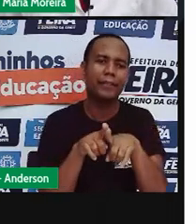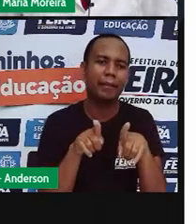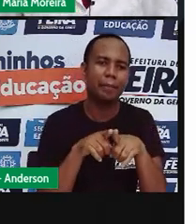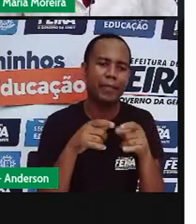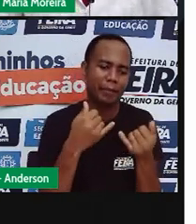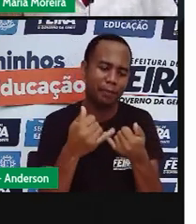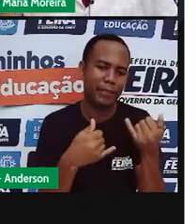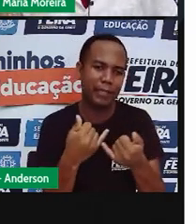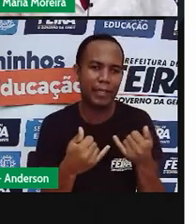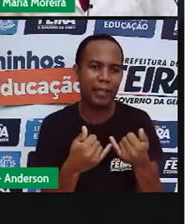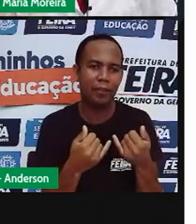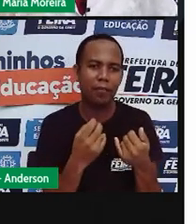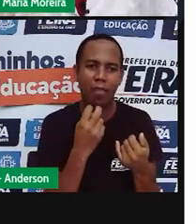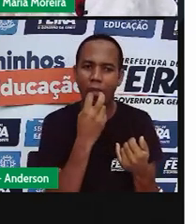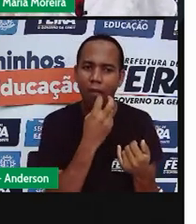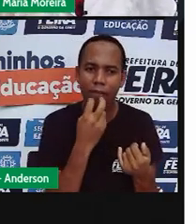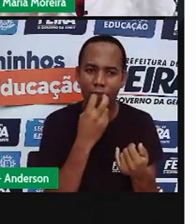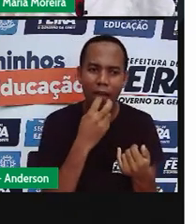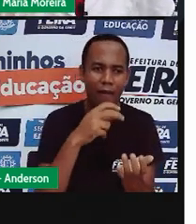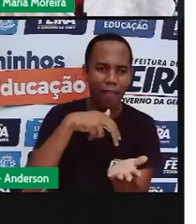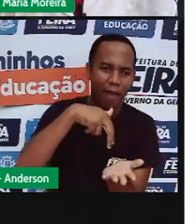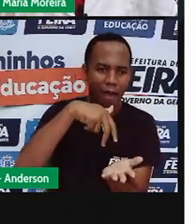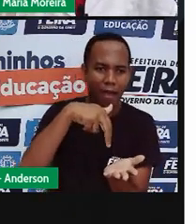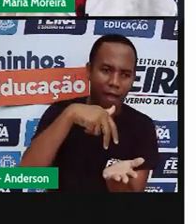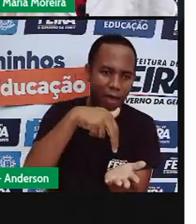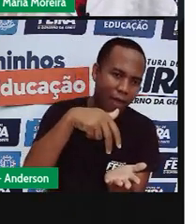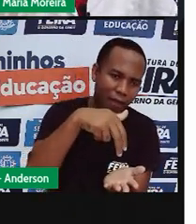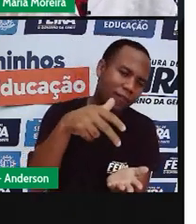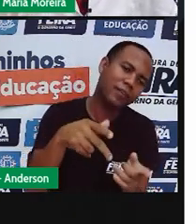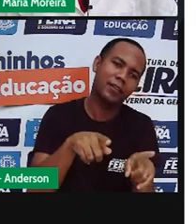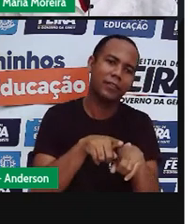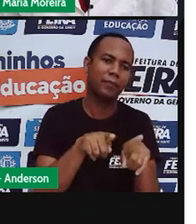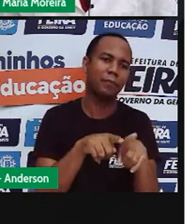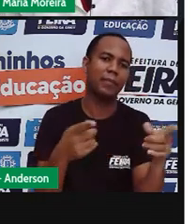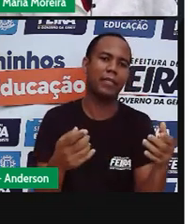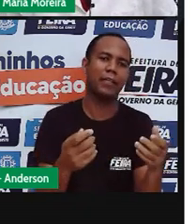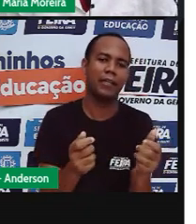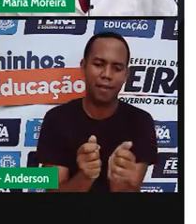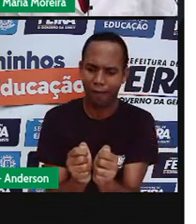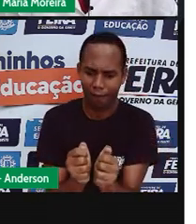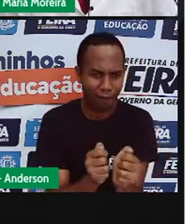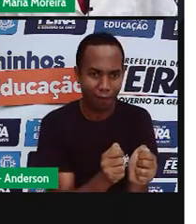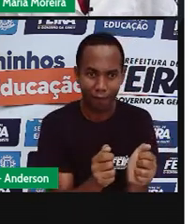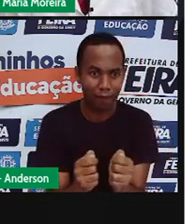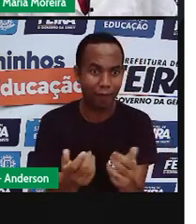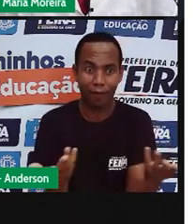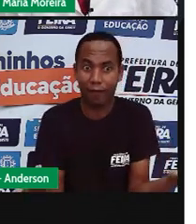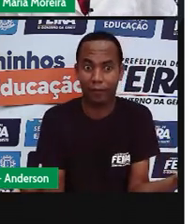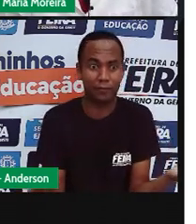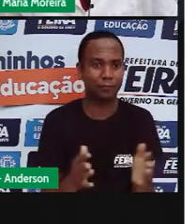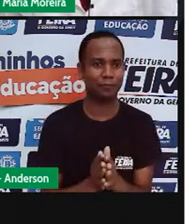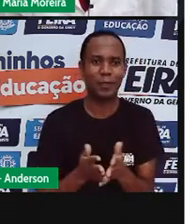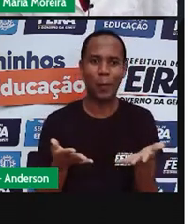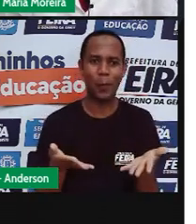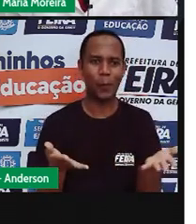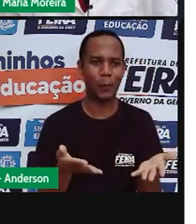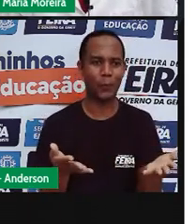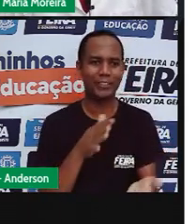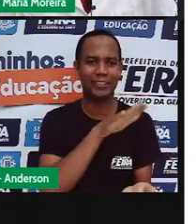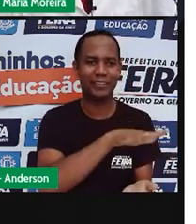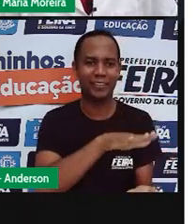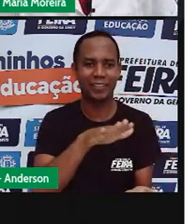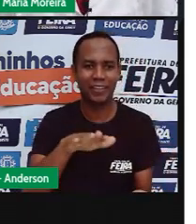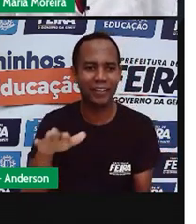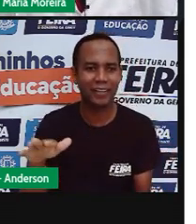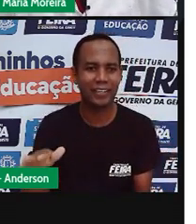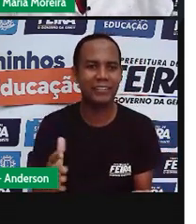né? Se mexem, os carros, a mesma coisa. Então, as crianças de hoje, elas preferem esses